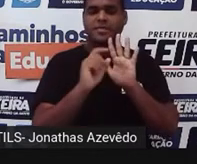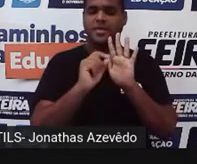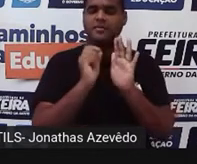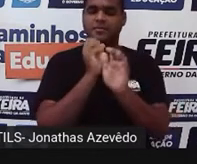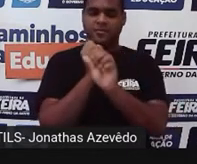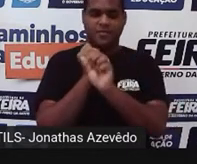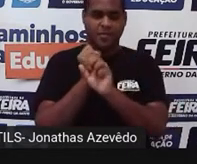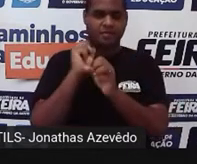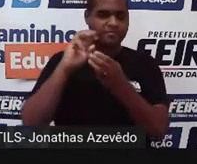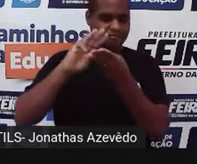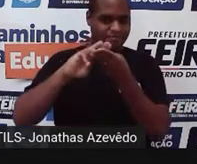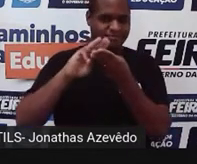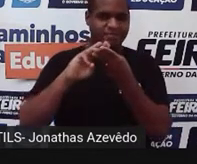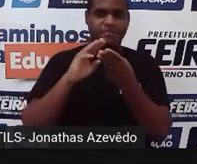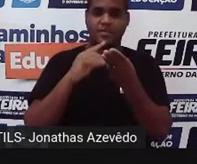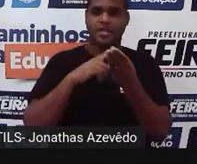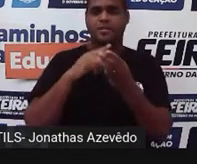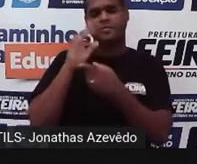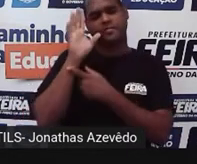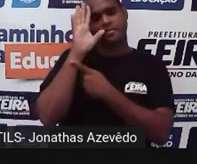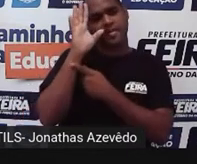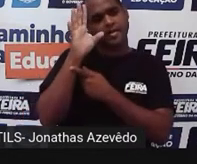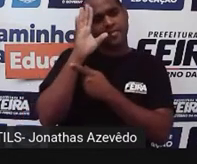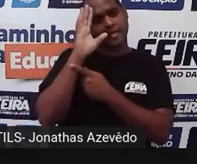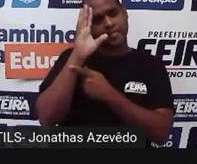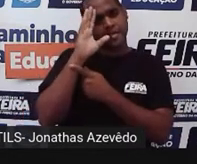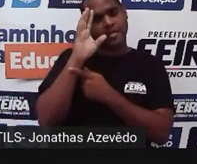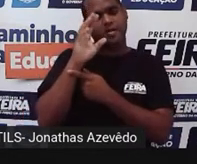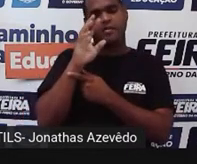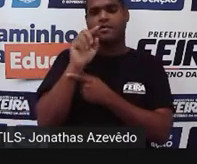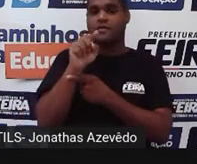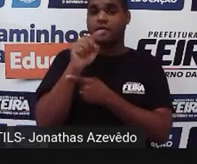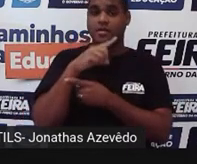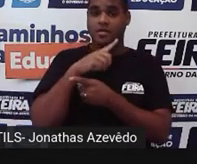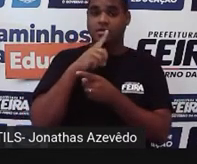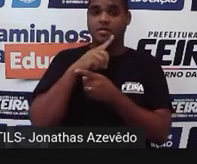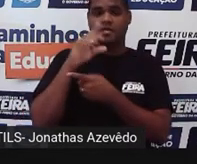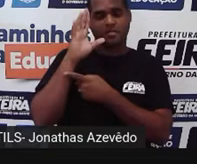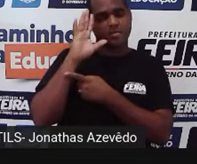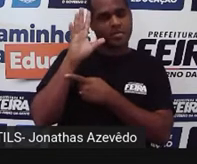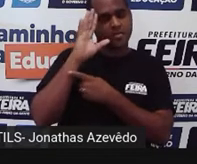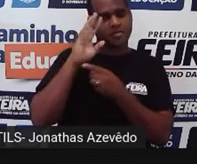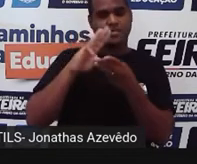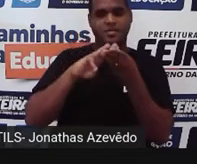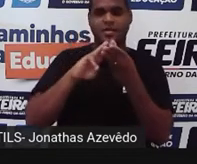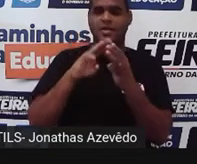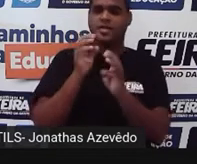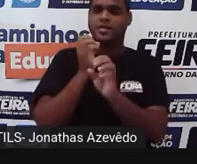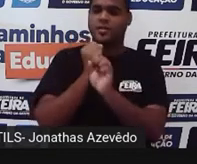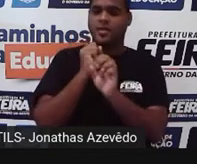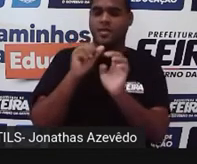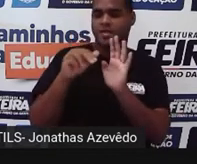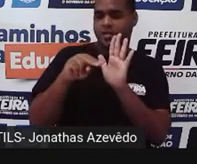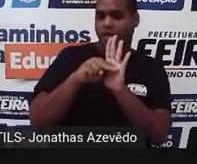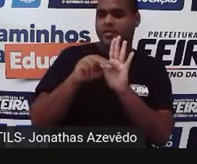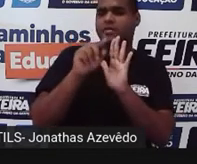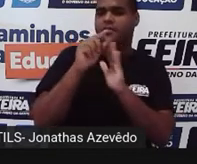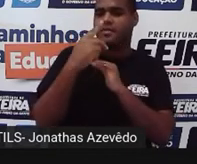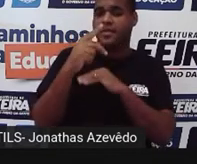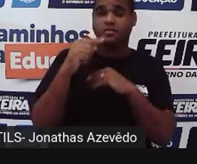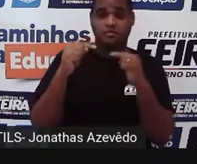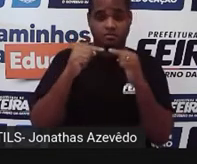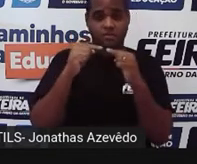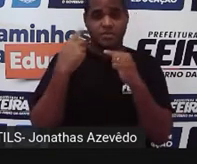notas de matemática. E vamos imaginar que esse boletim com essas notas de matemática é o seu